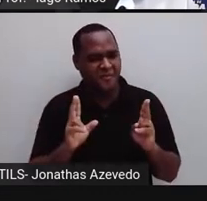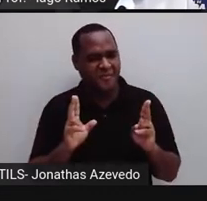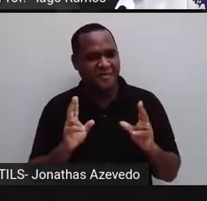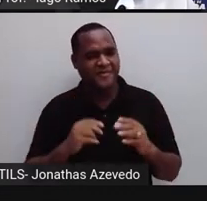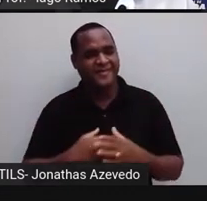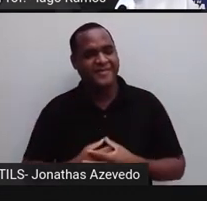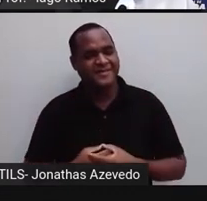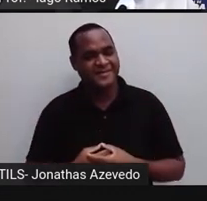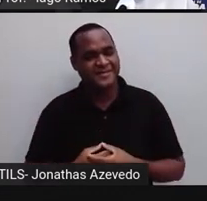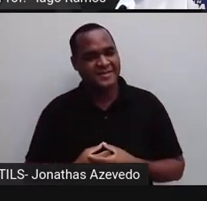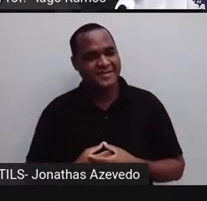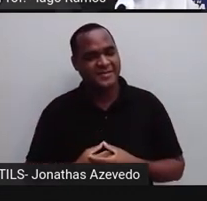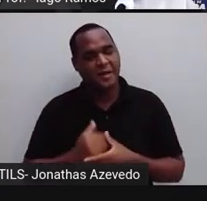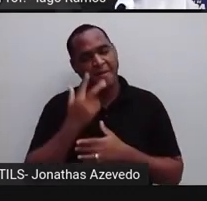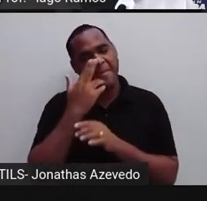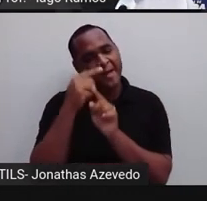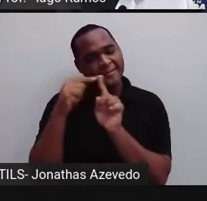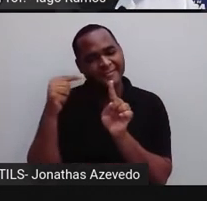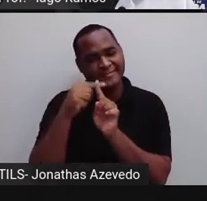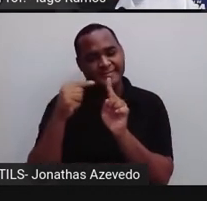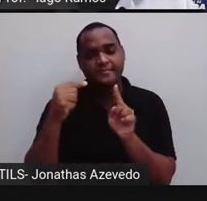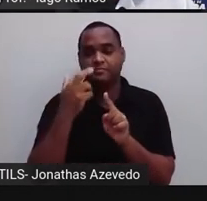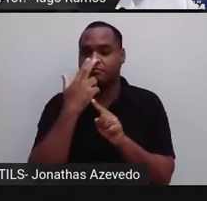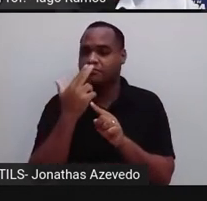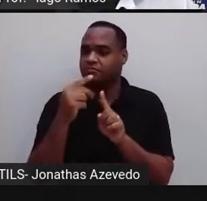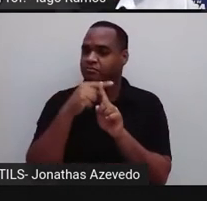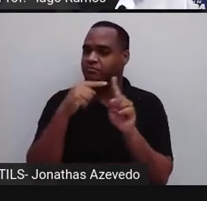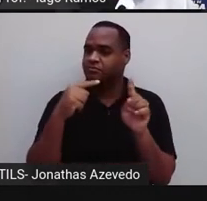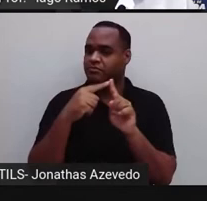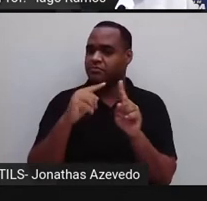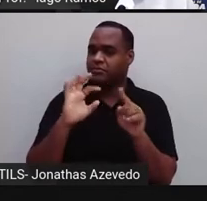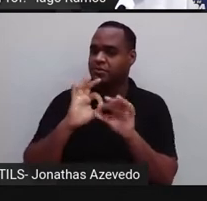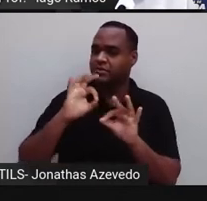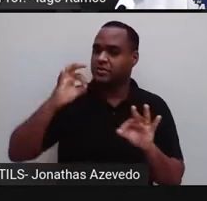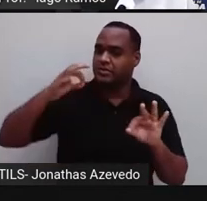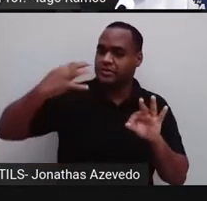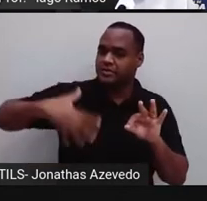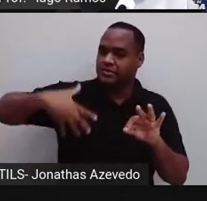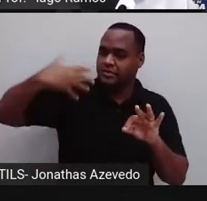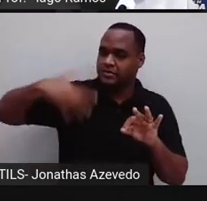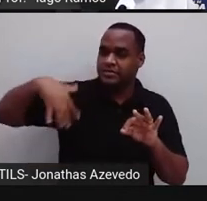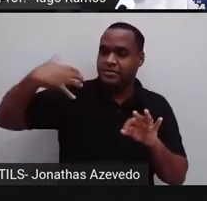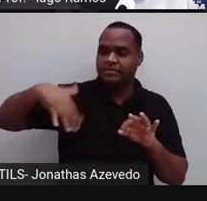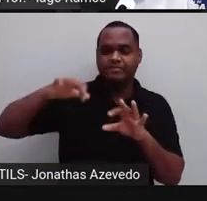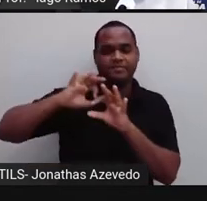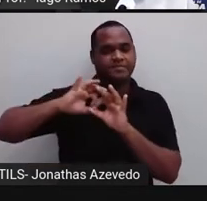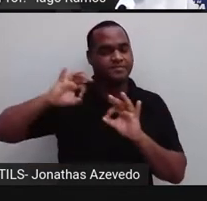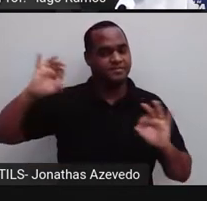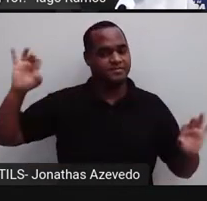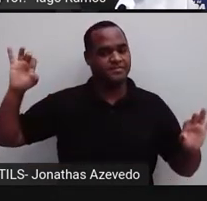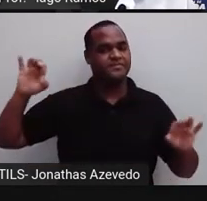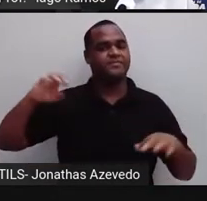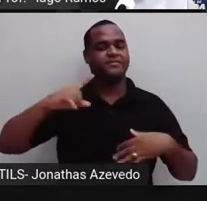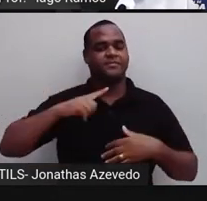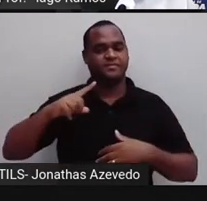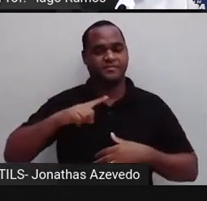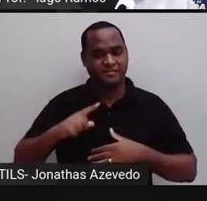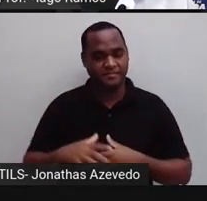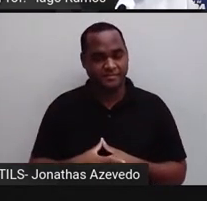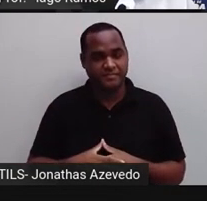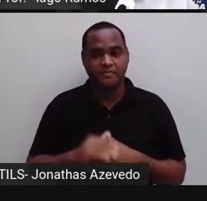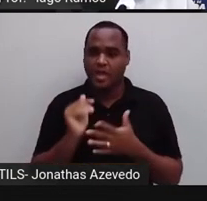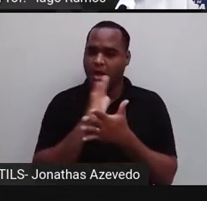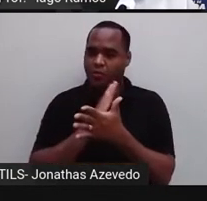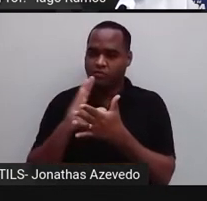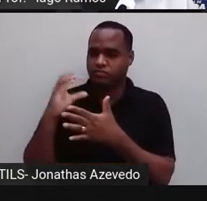Então, um outro planeta muitíssimo distante do nosso e que alguns cientistas